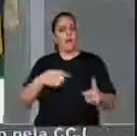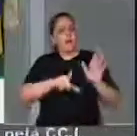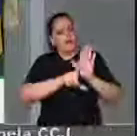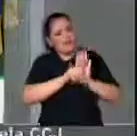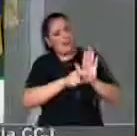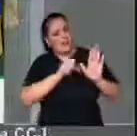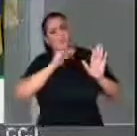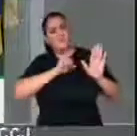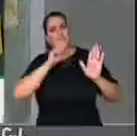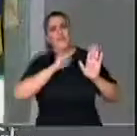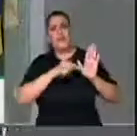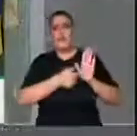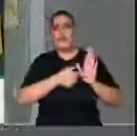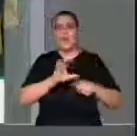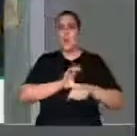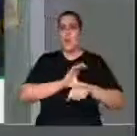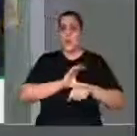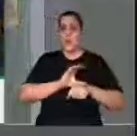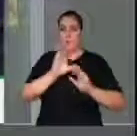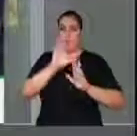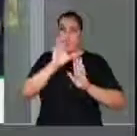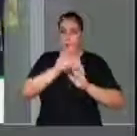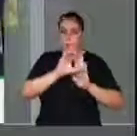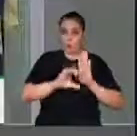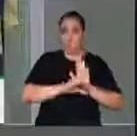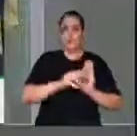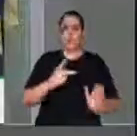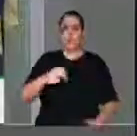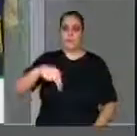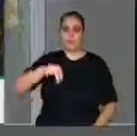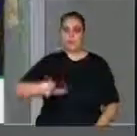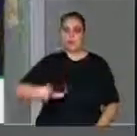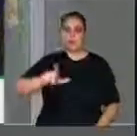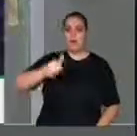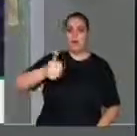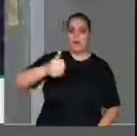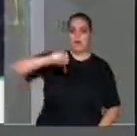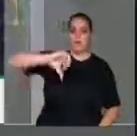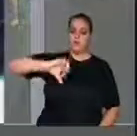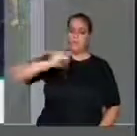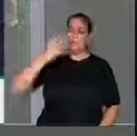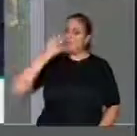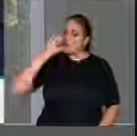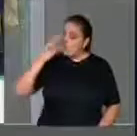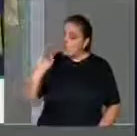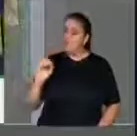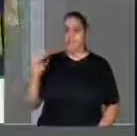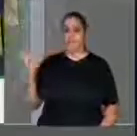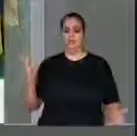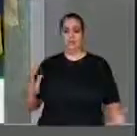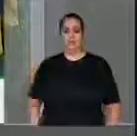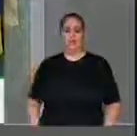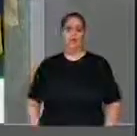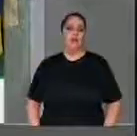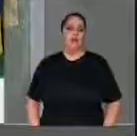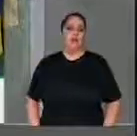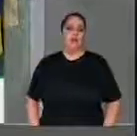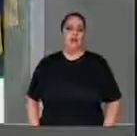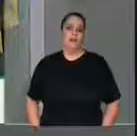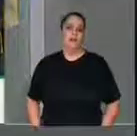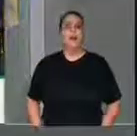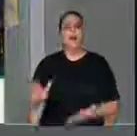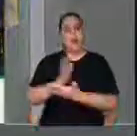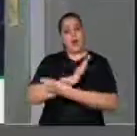um código penal de 1940, mas é bem verdade que a gente encontra algumas opiniões de juristas